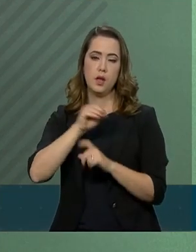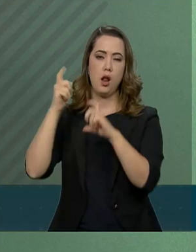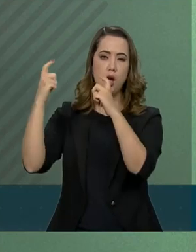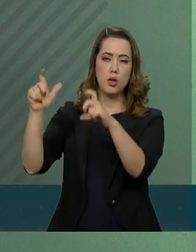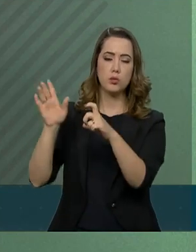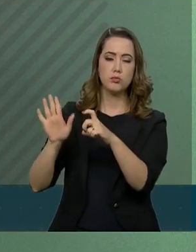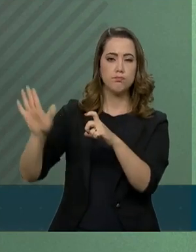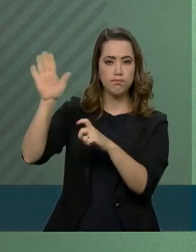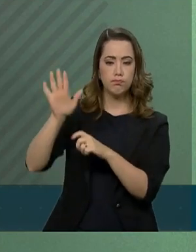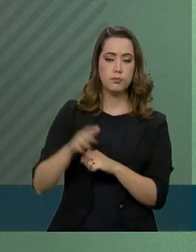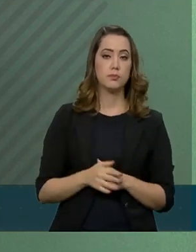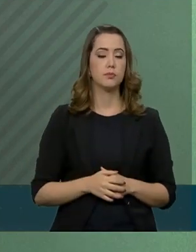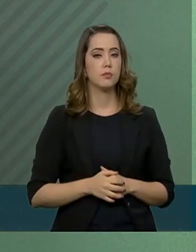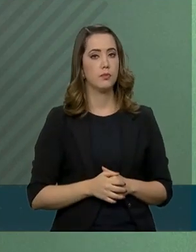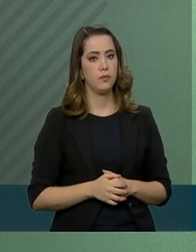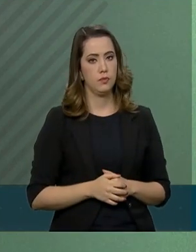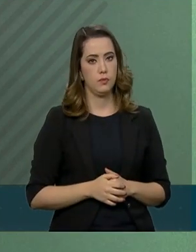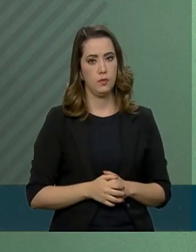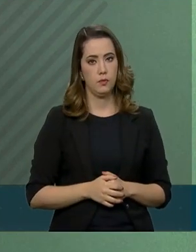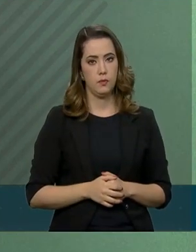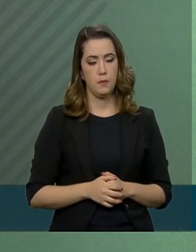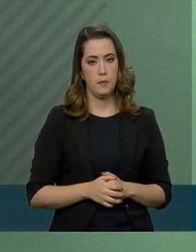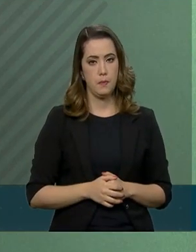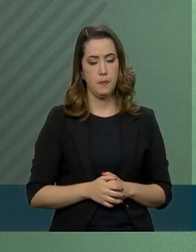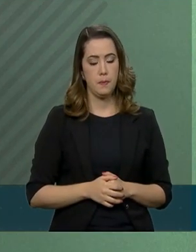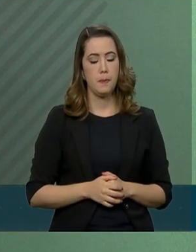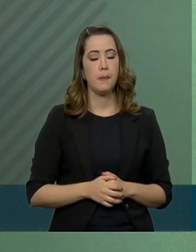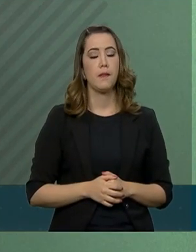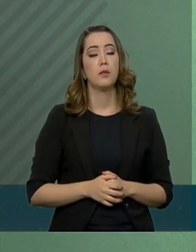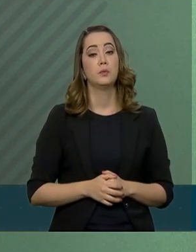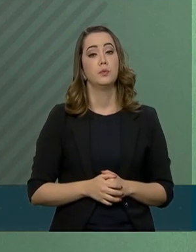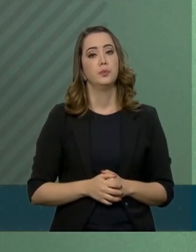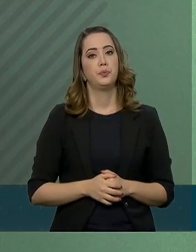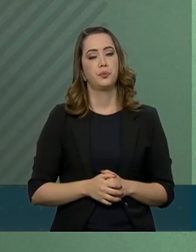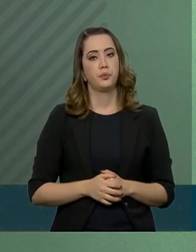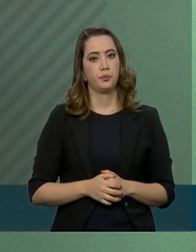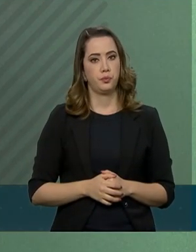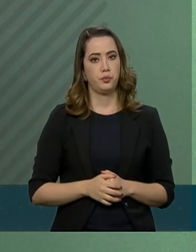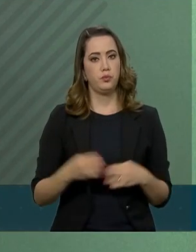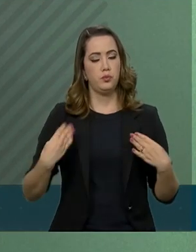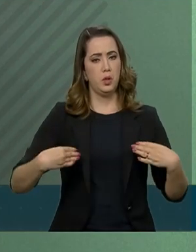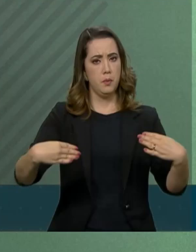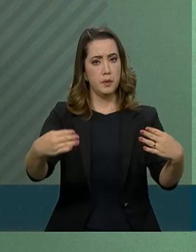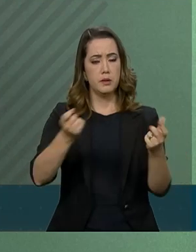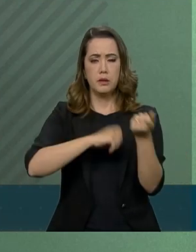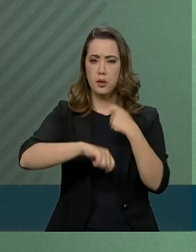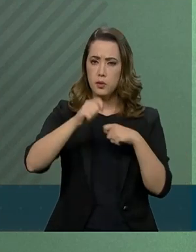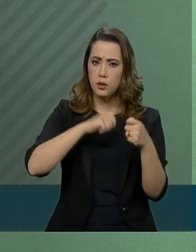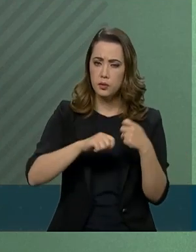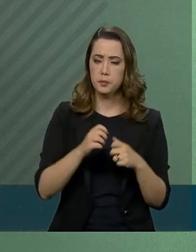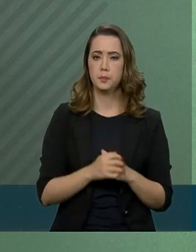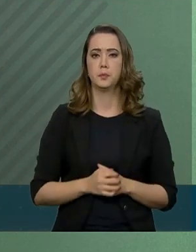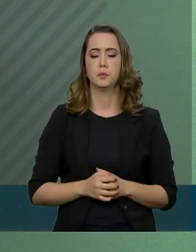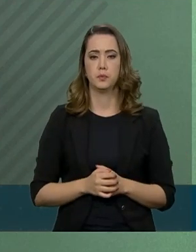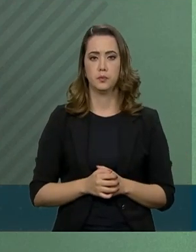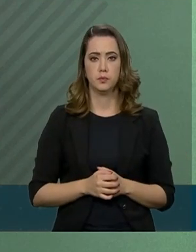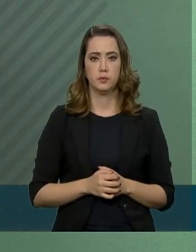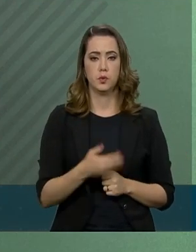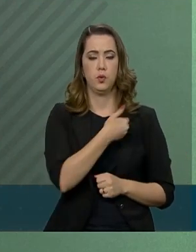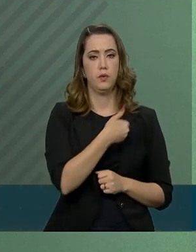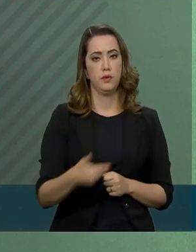fecha aspas. Ministério da Economia. O governo do presidente Bolsonaro,